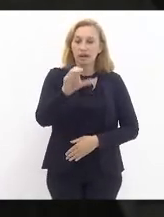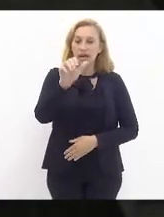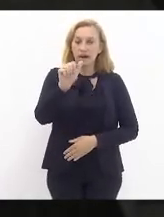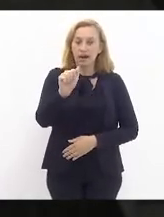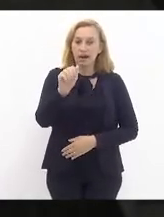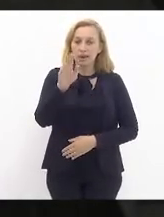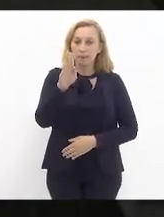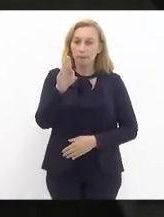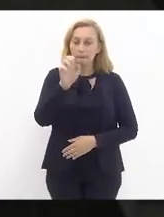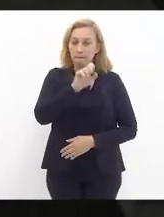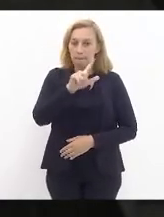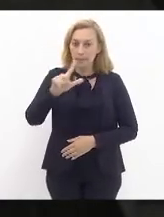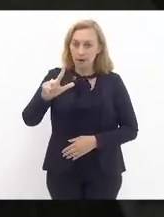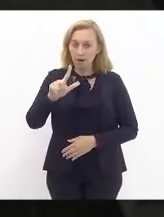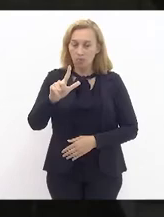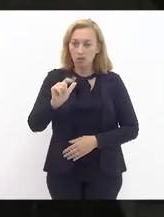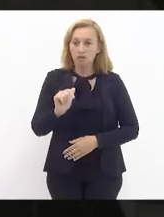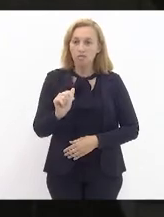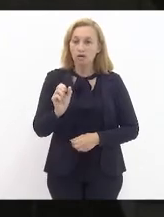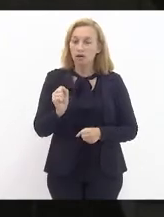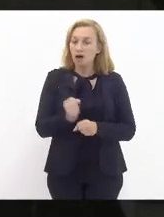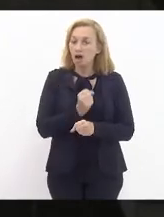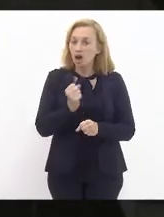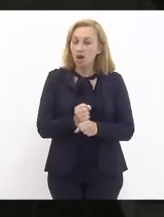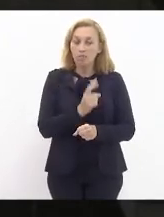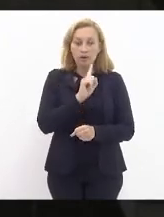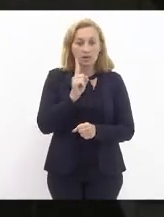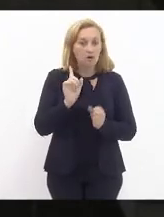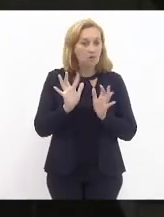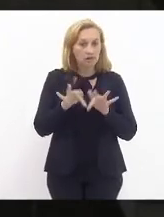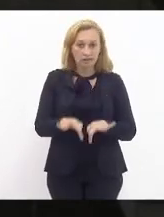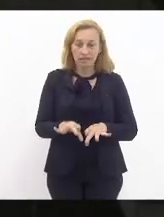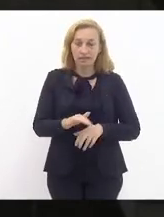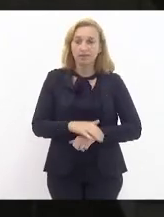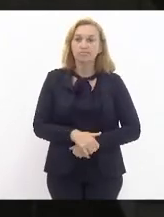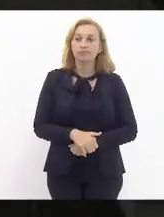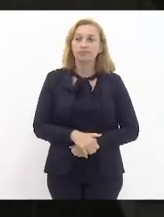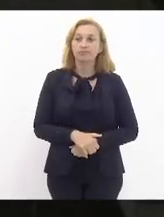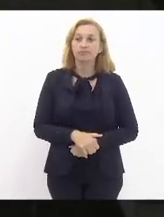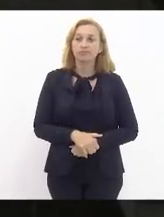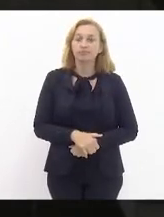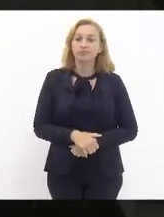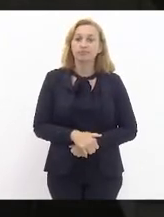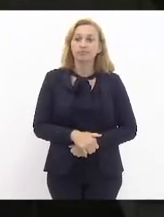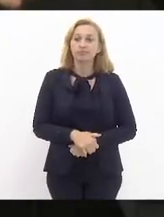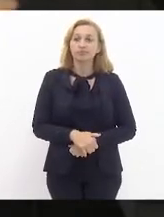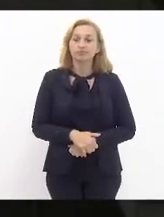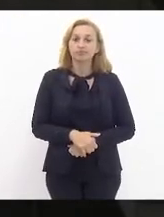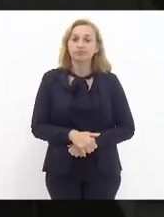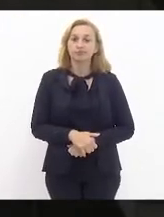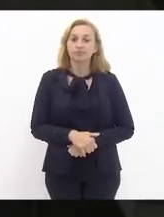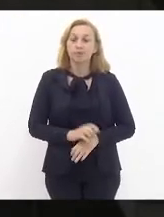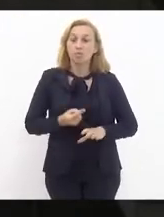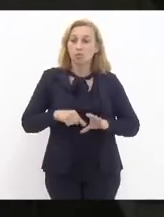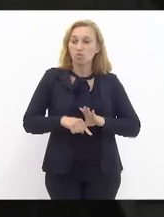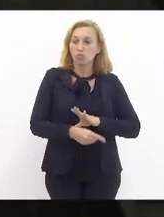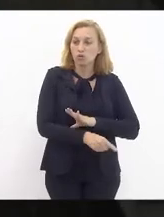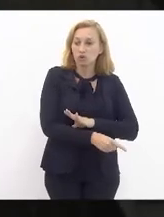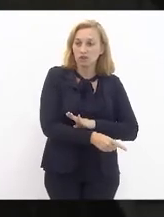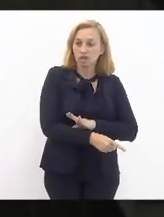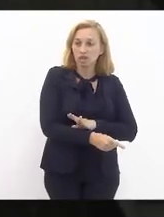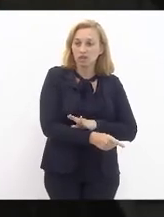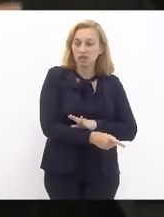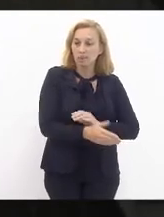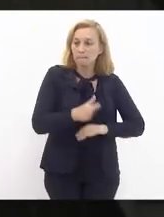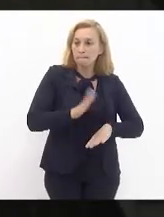a obra não foi concluída, uma cratera de uma profundidade de mais de